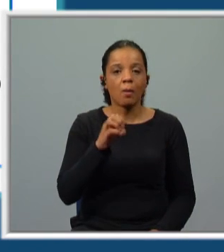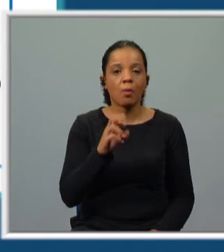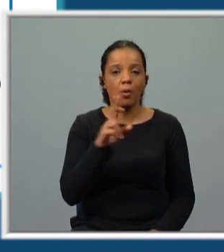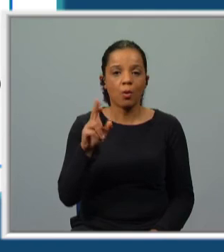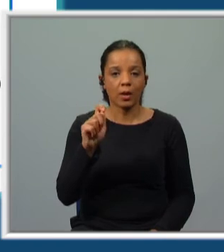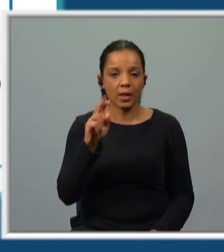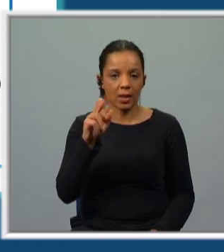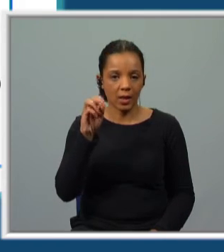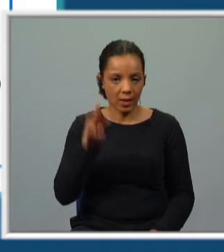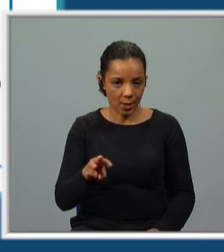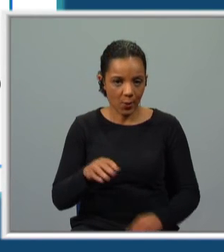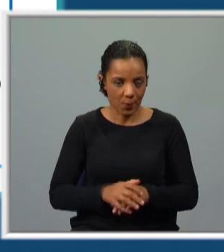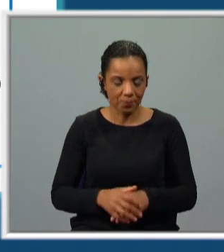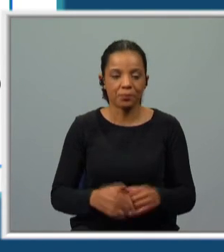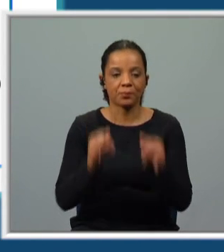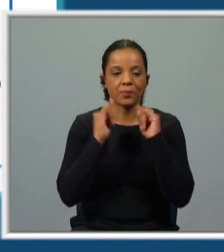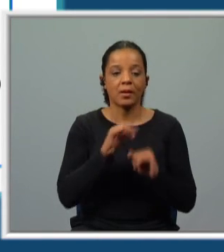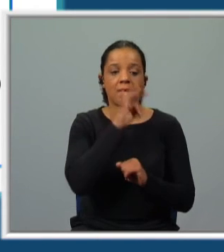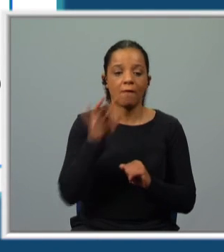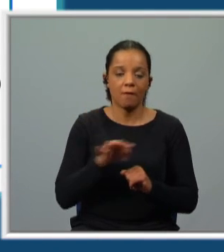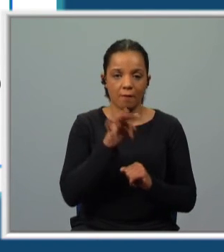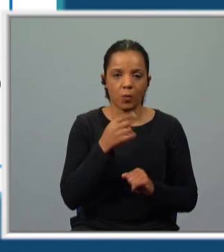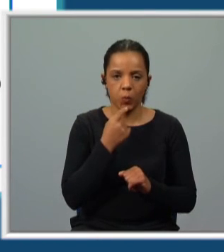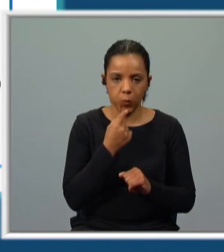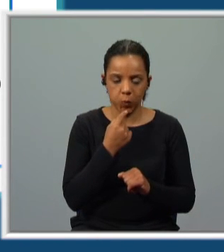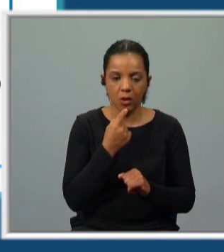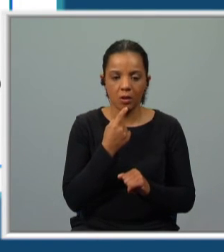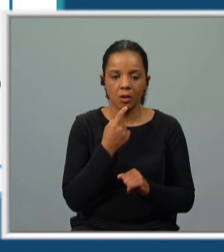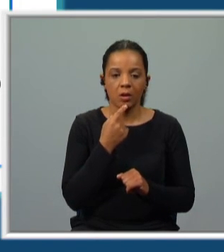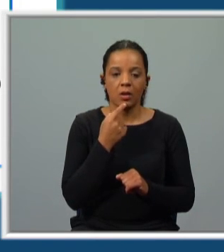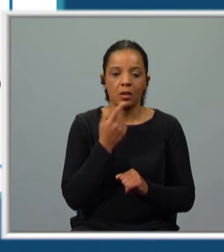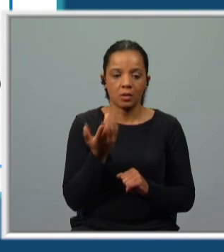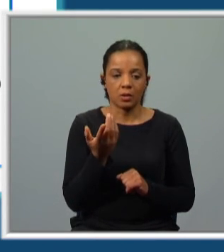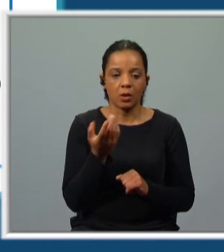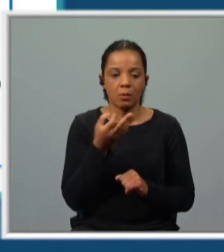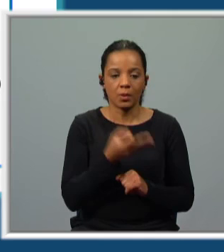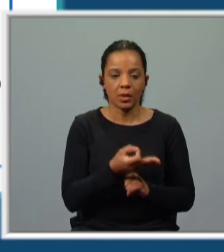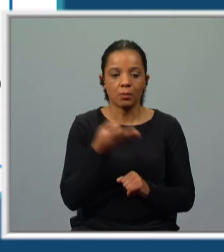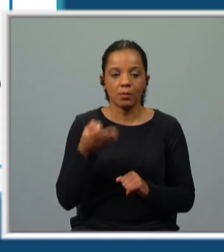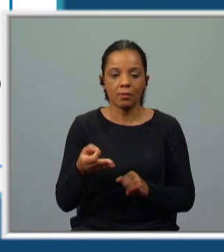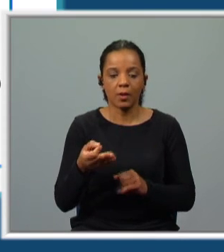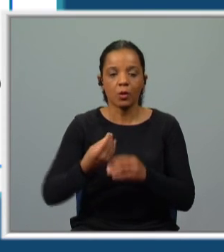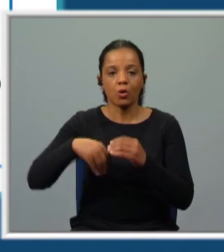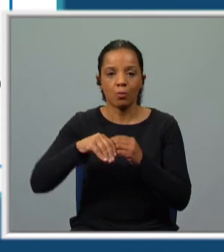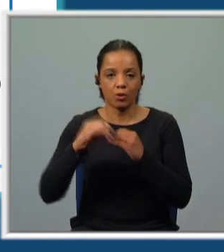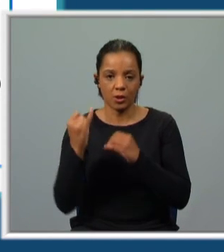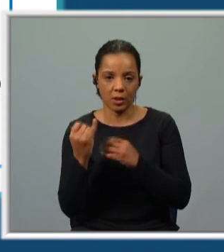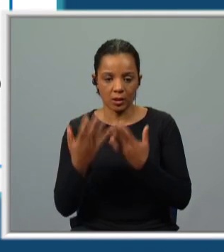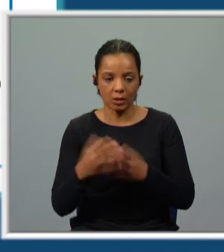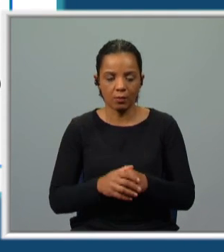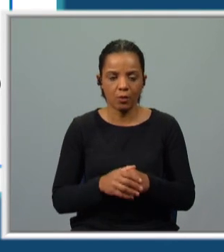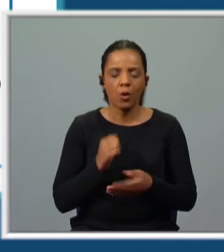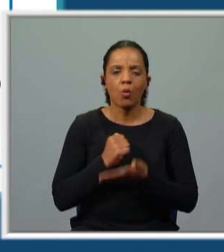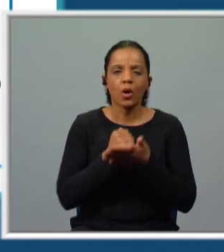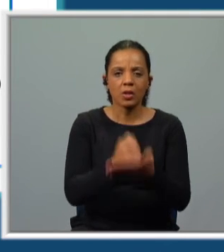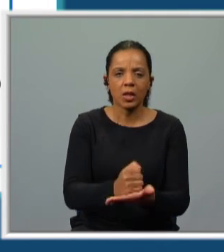Muitas famílias. Pretérito perfeito composto do indicativo. Então, o auxiliar vai ter que estar no... Olha lá